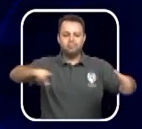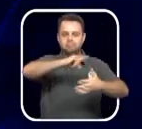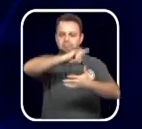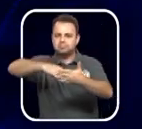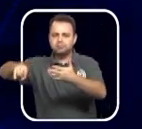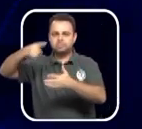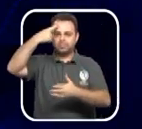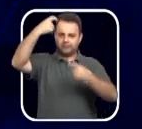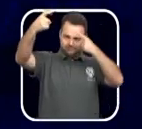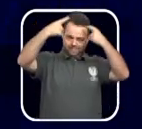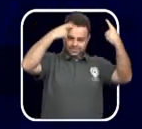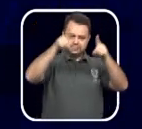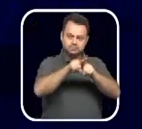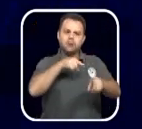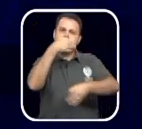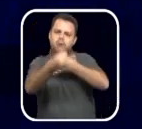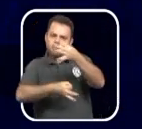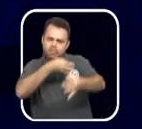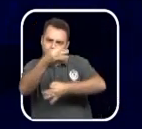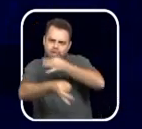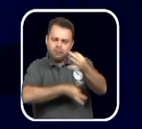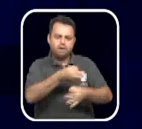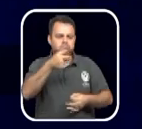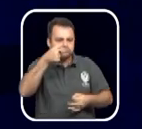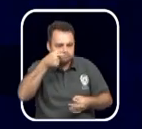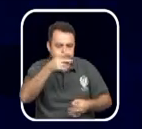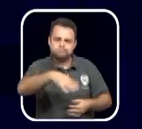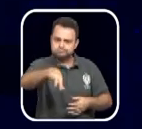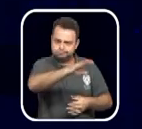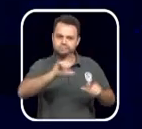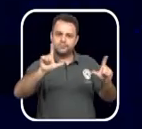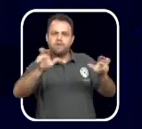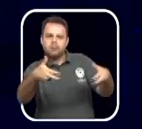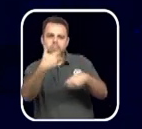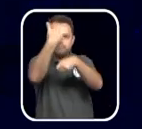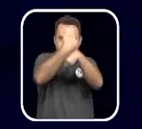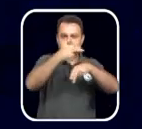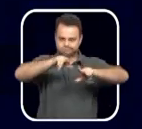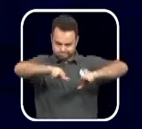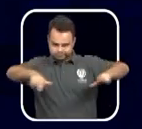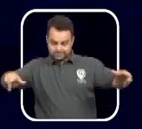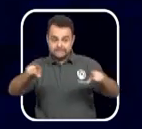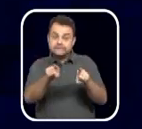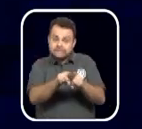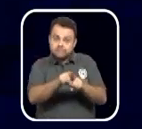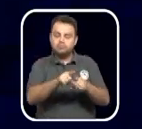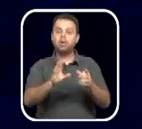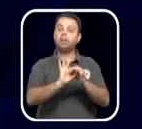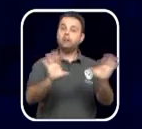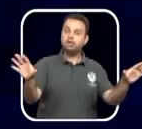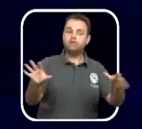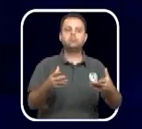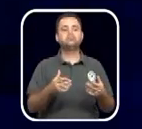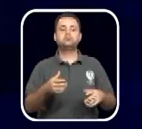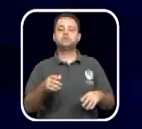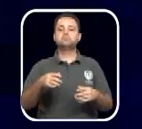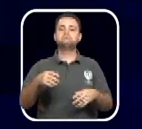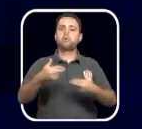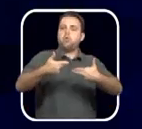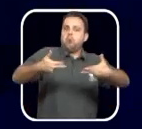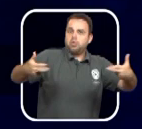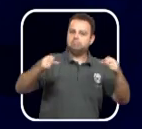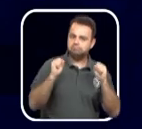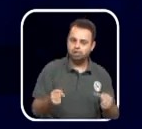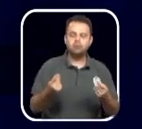acompanhar com pareceres todos os processos relacionados à emissora, inclusive os de concessão do serviço. Também